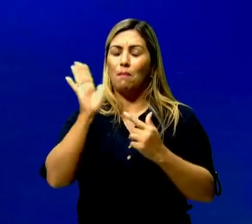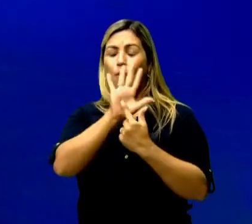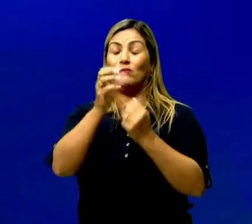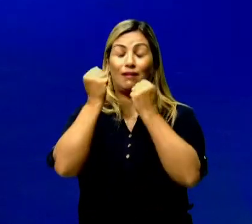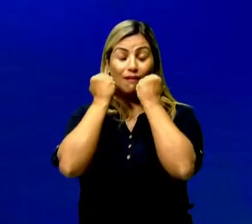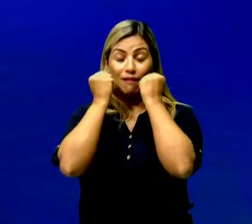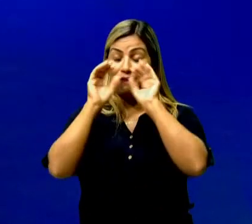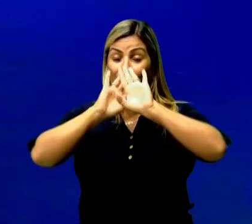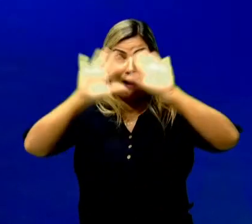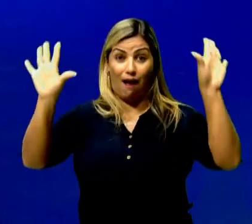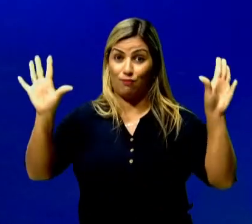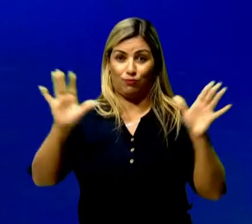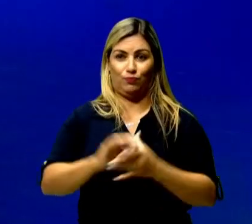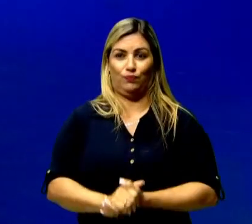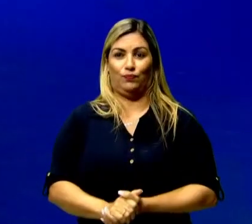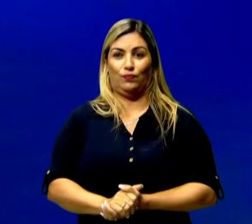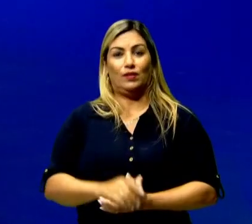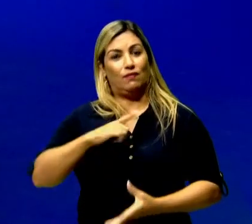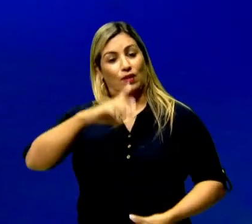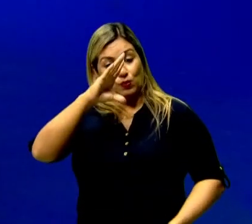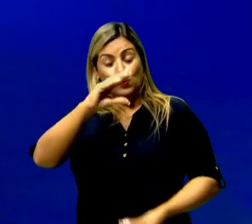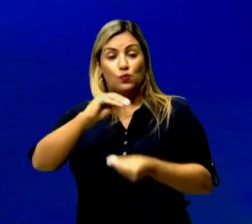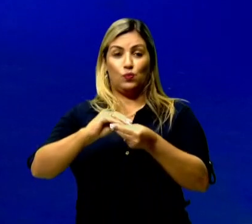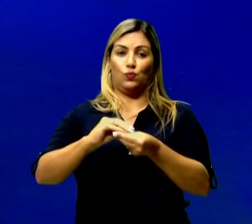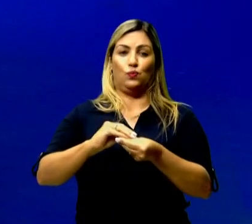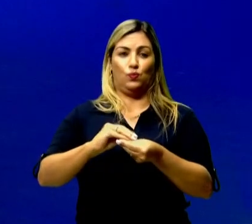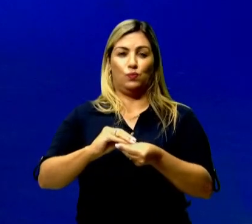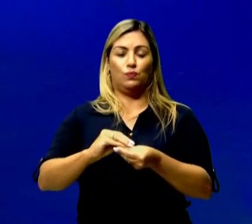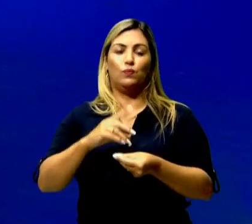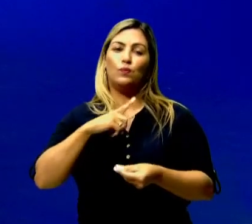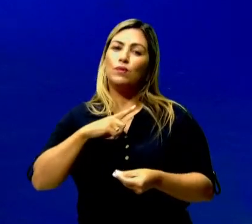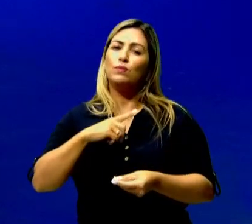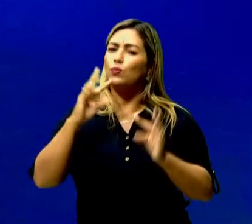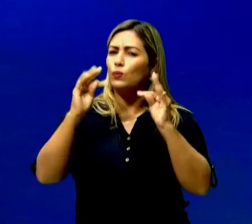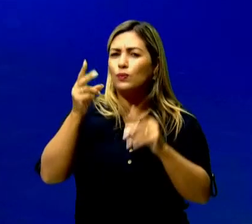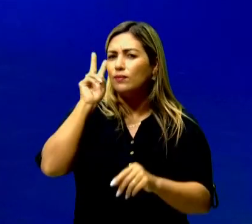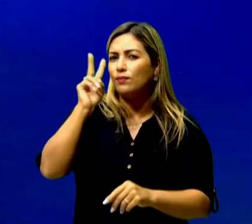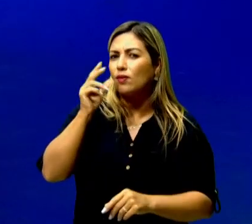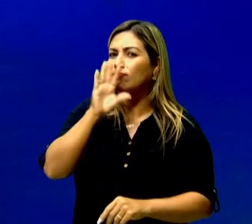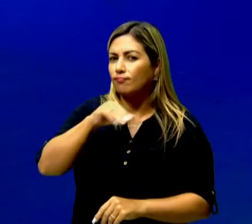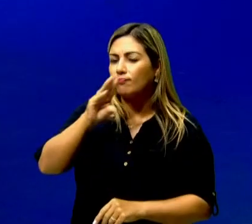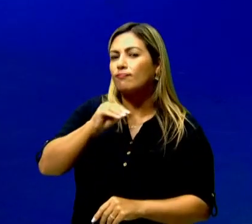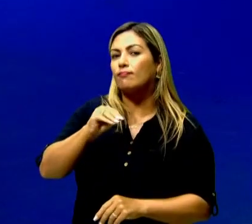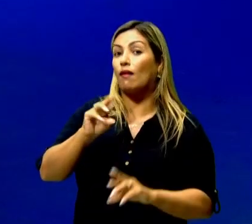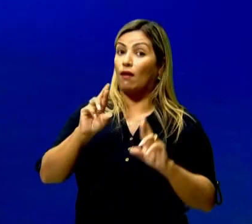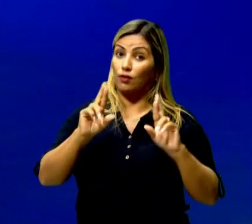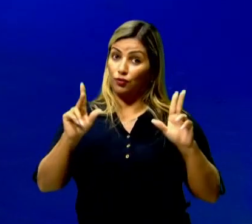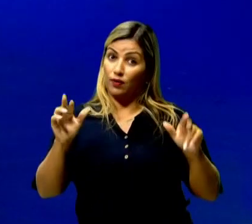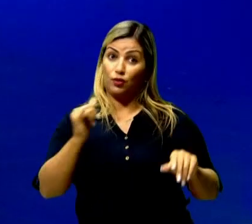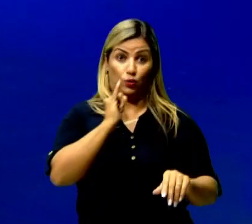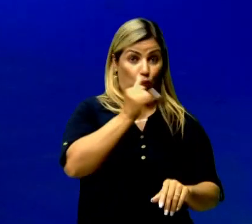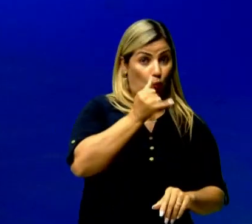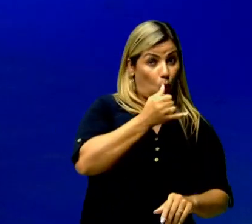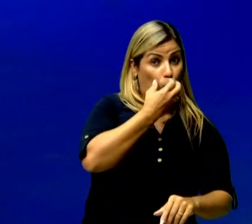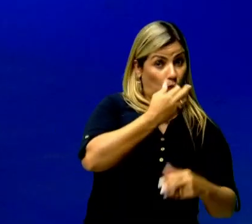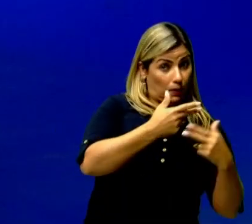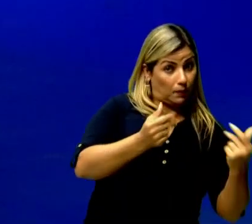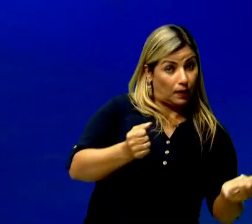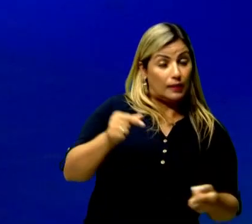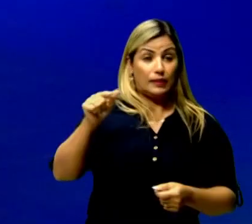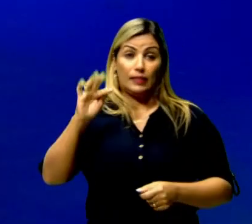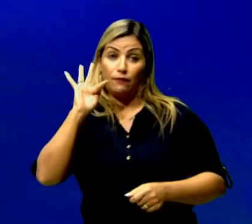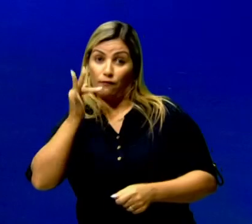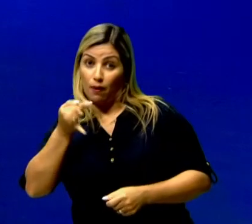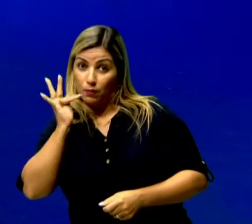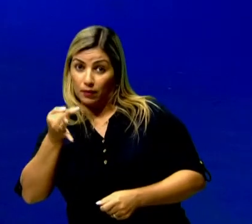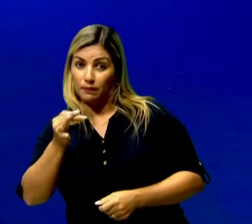que vai sintetizar toda a história da fábula. Essa é a grande diferença entre o conto de animais e a